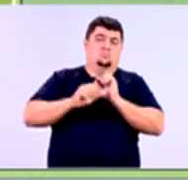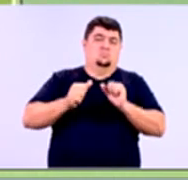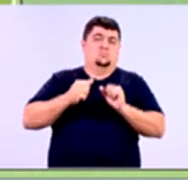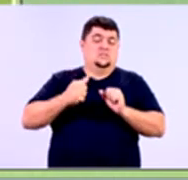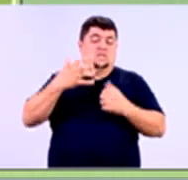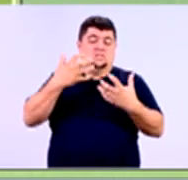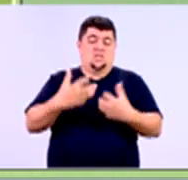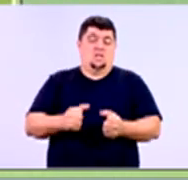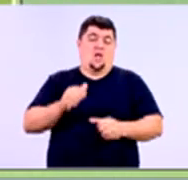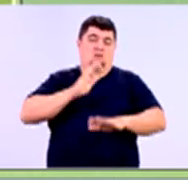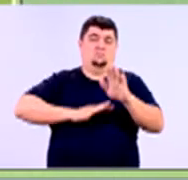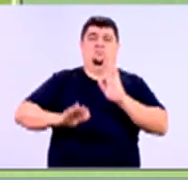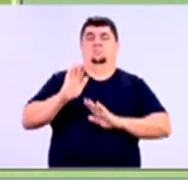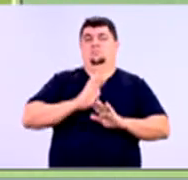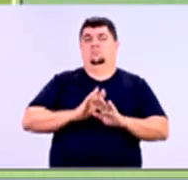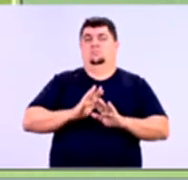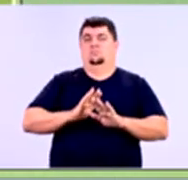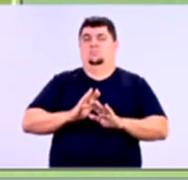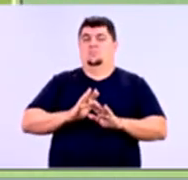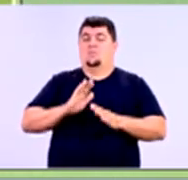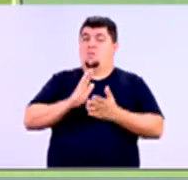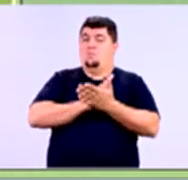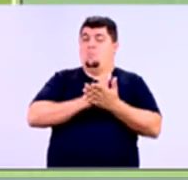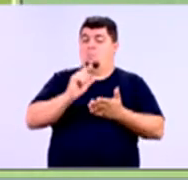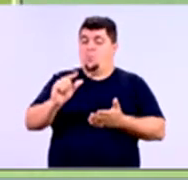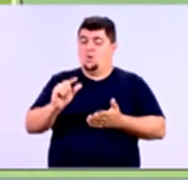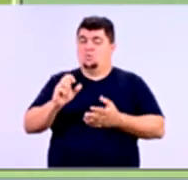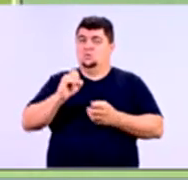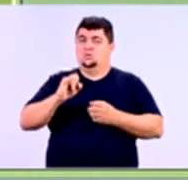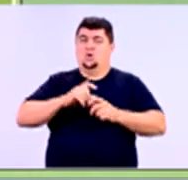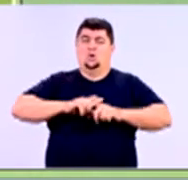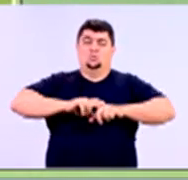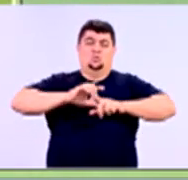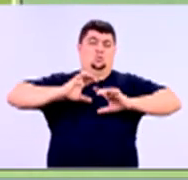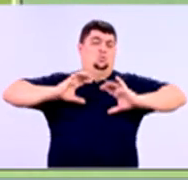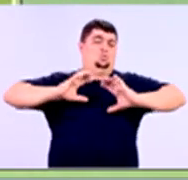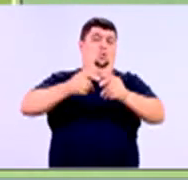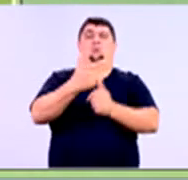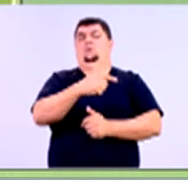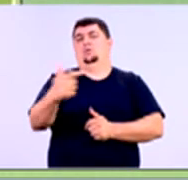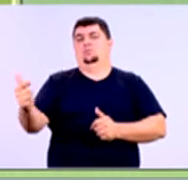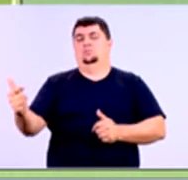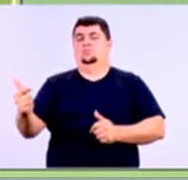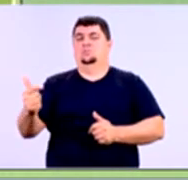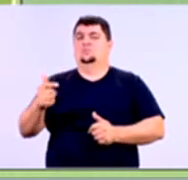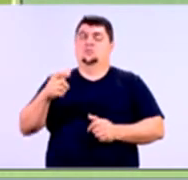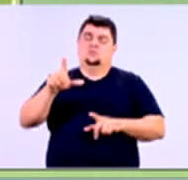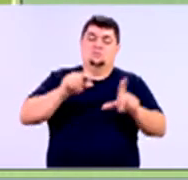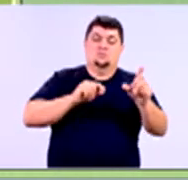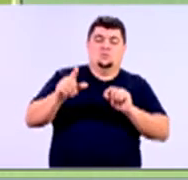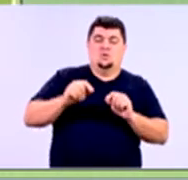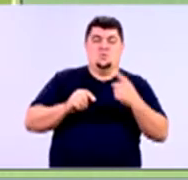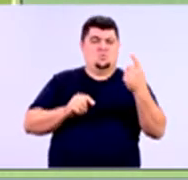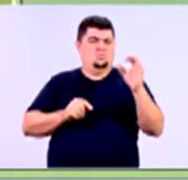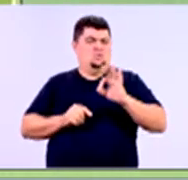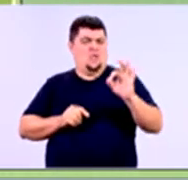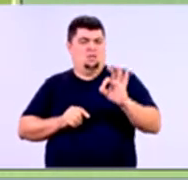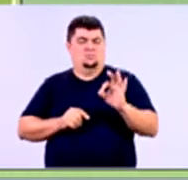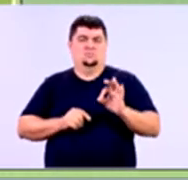Essa pessoa é arriscada. Pode ser que ela não pague. Então, quanto de inadimplência eu estou disposta a aceitar? 1%?